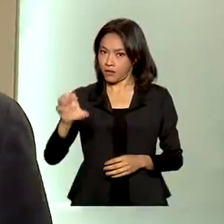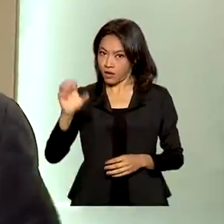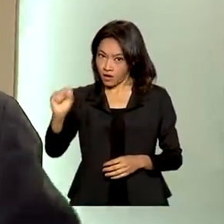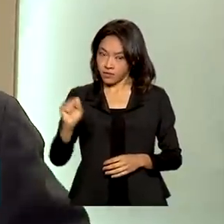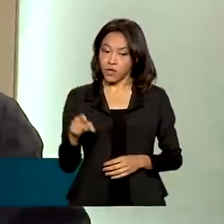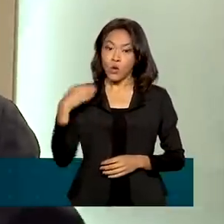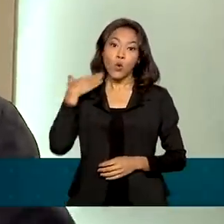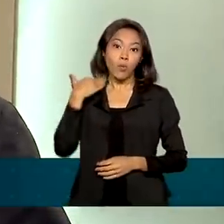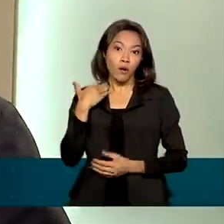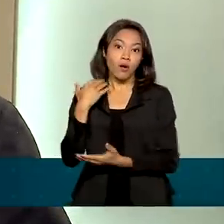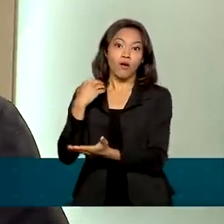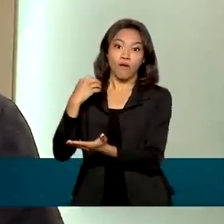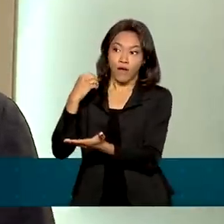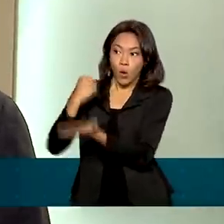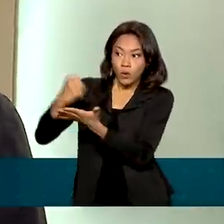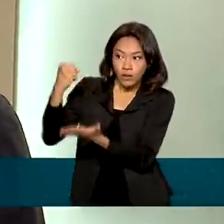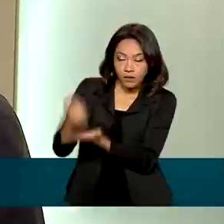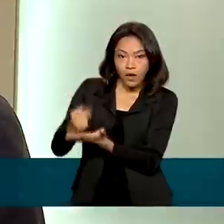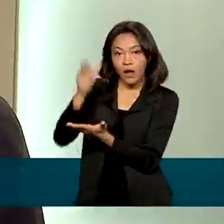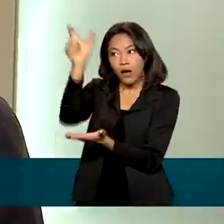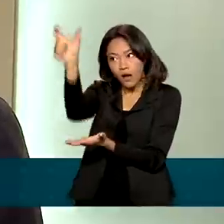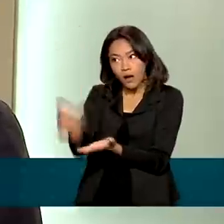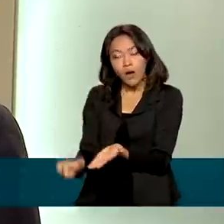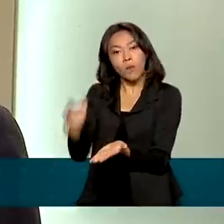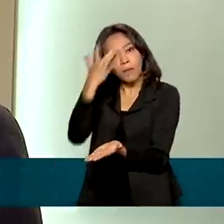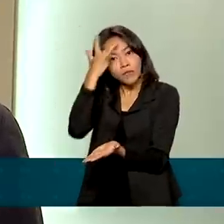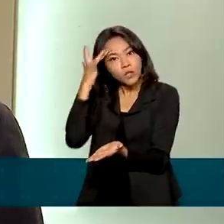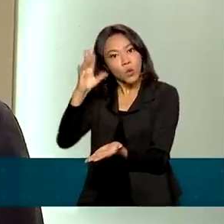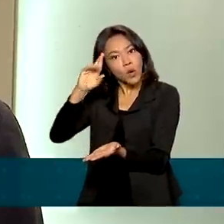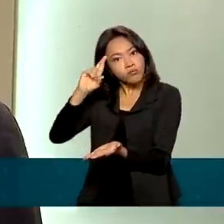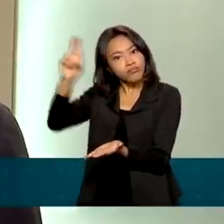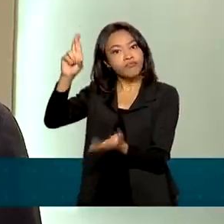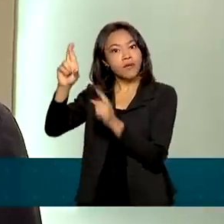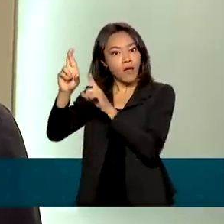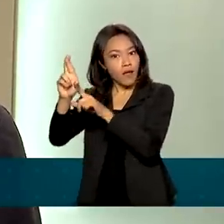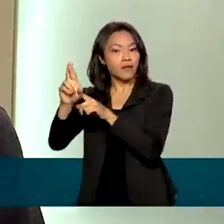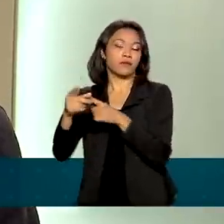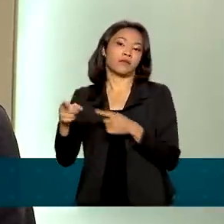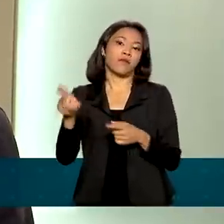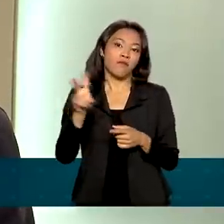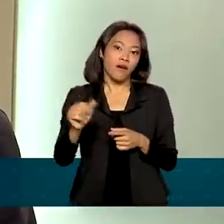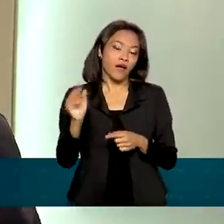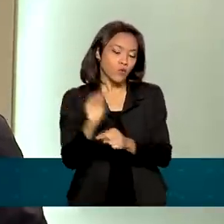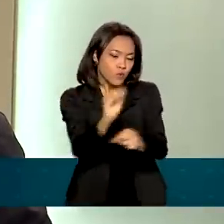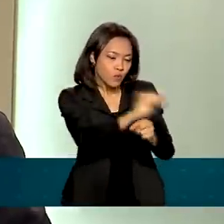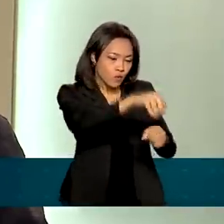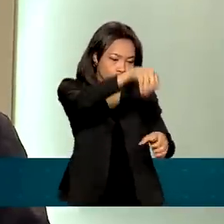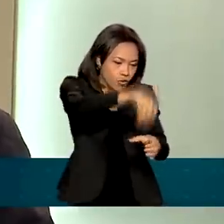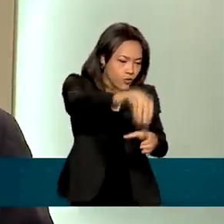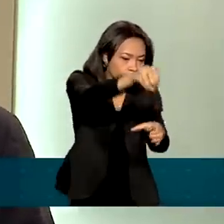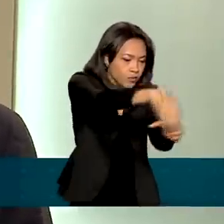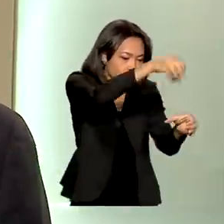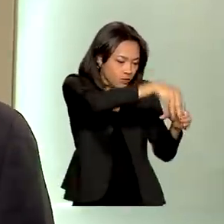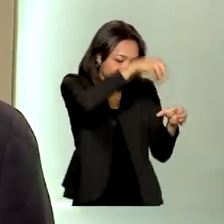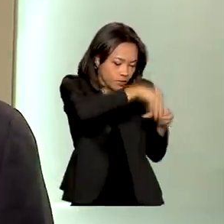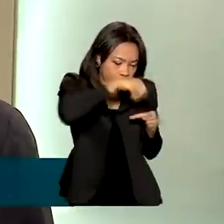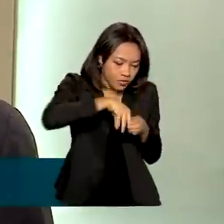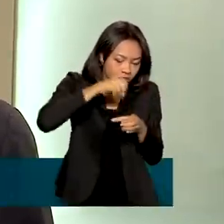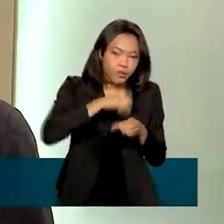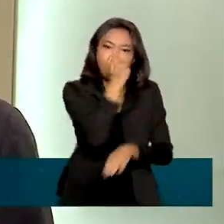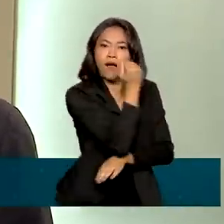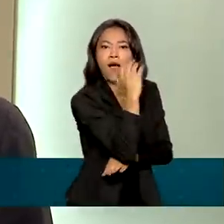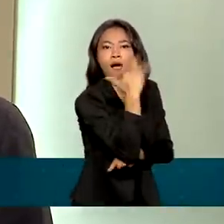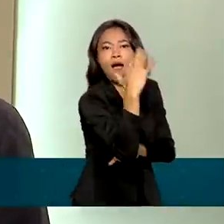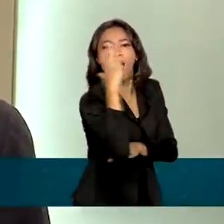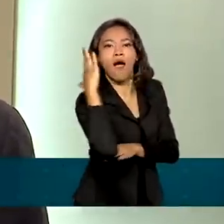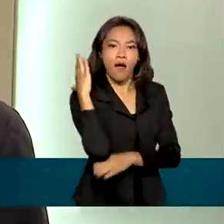gestor junto com esses parceiros. Esse gestor vai fazer a restauração florestal, replantar arvorezinha, restaurar nascente de rio, por